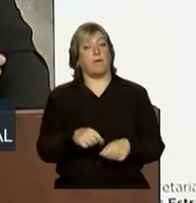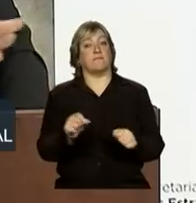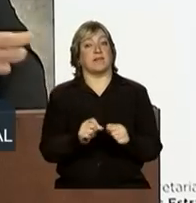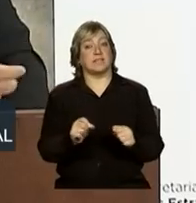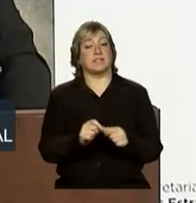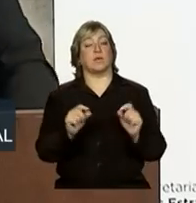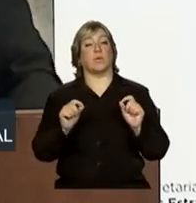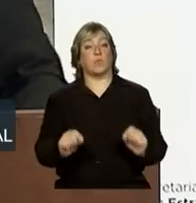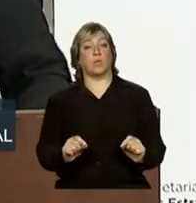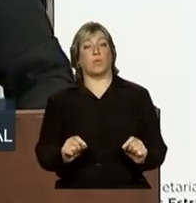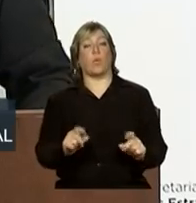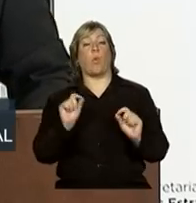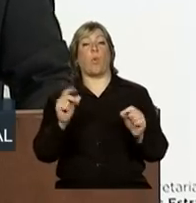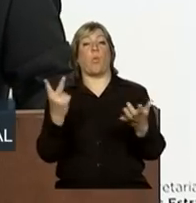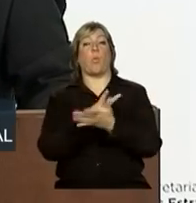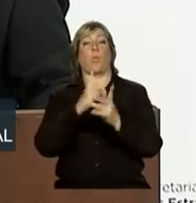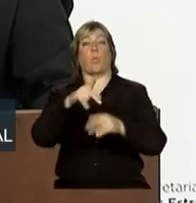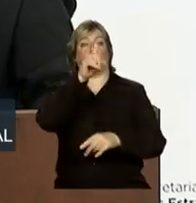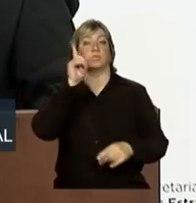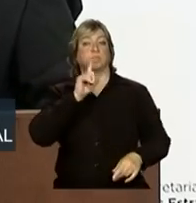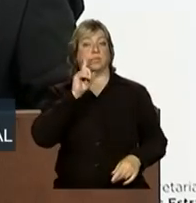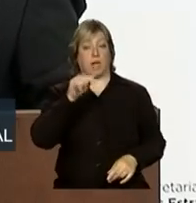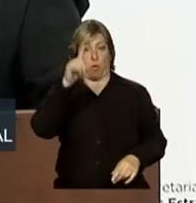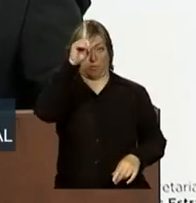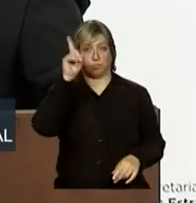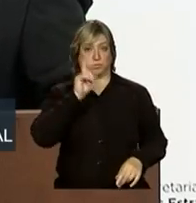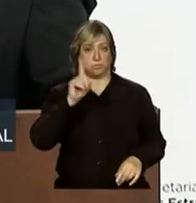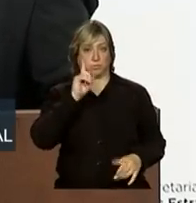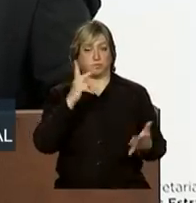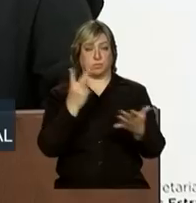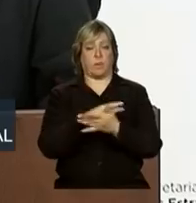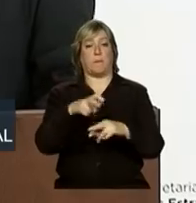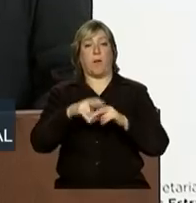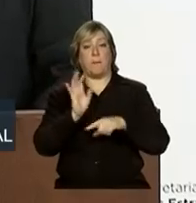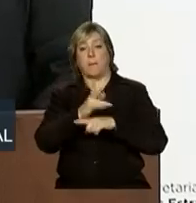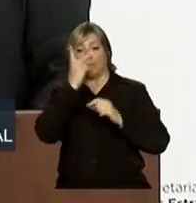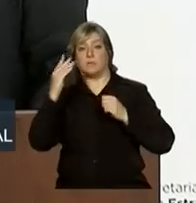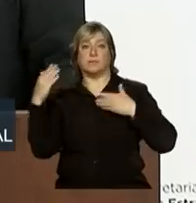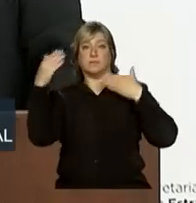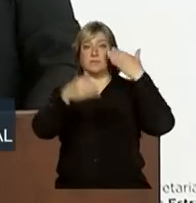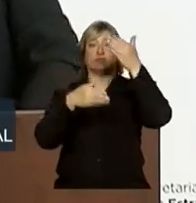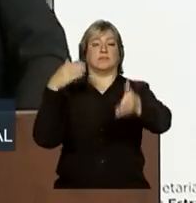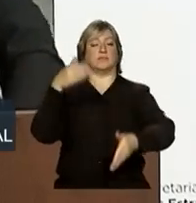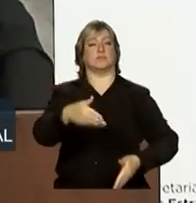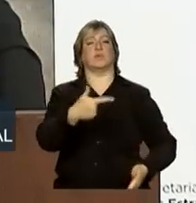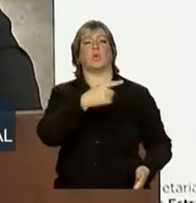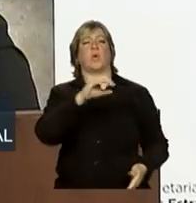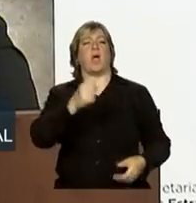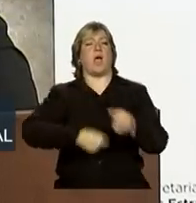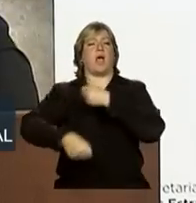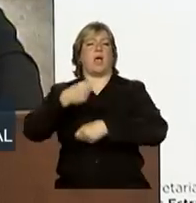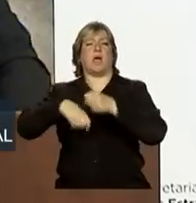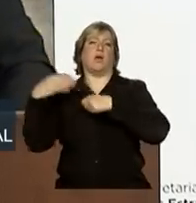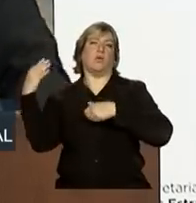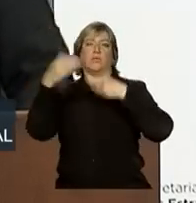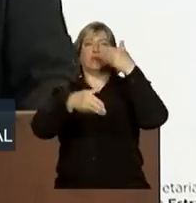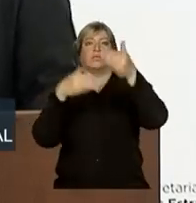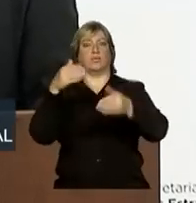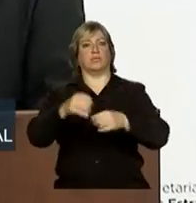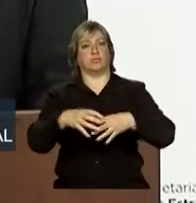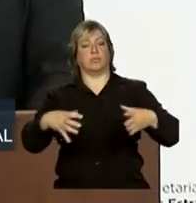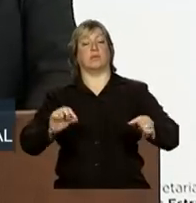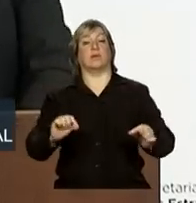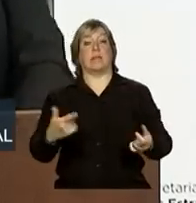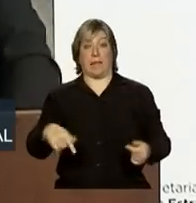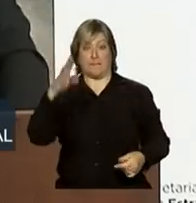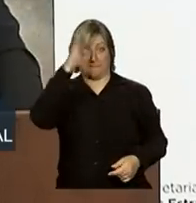Unidos são o que são muito por conta da ajuda dos imigrantes que há 200 anos lá aportaram. Quer dizer, o Brasil tem